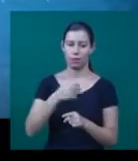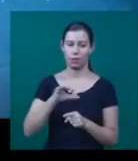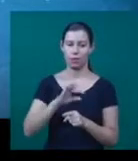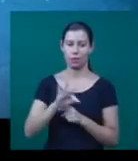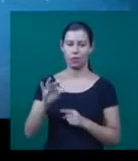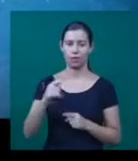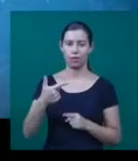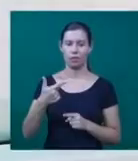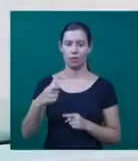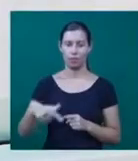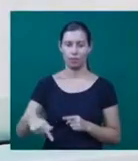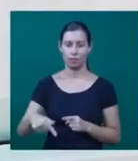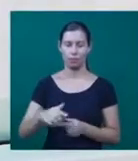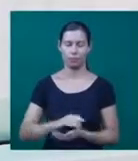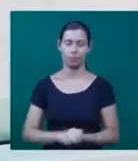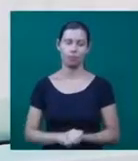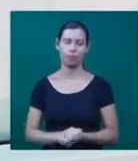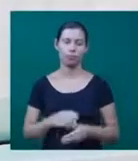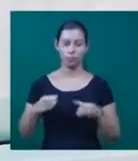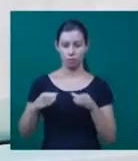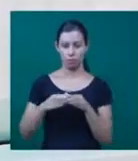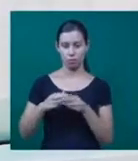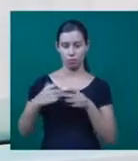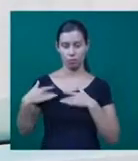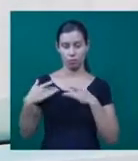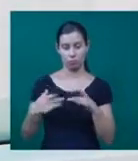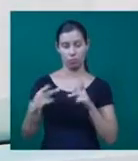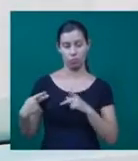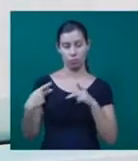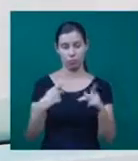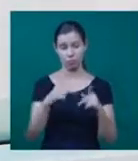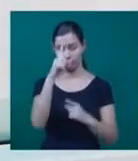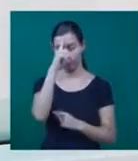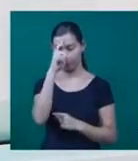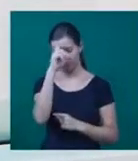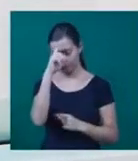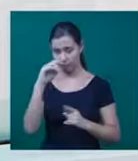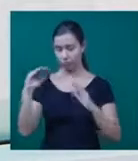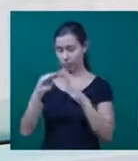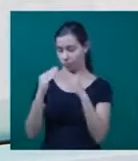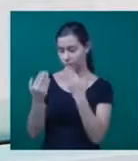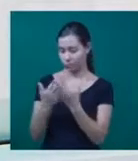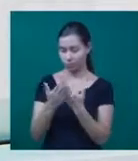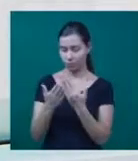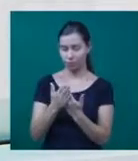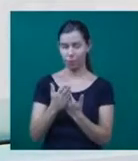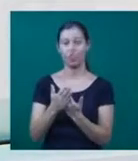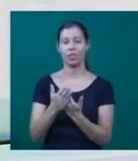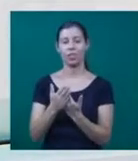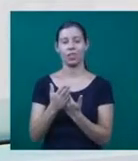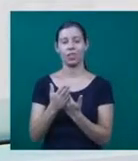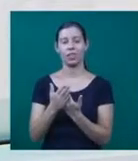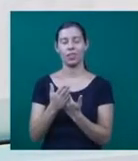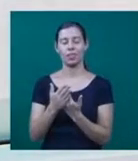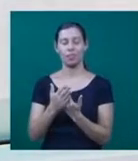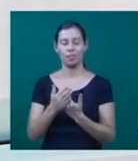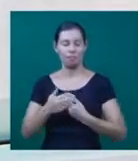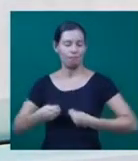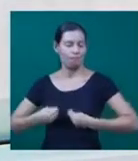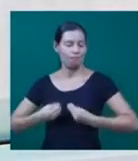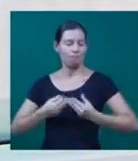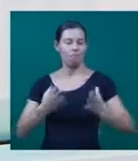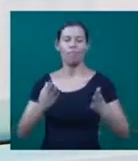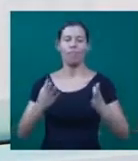graus. Um grupo de voluntários que visita hospitais e creches, distribuindo alegria e esperança, não só aos